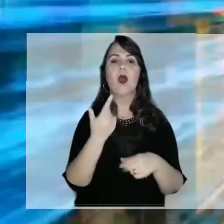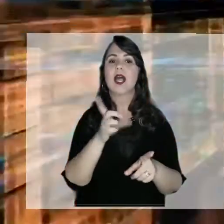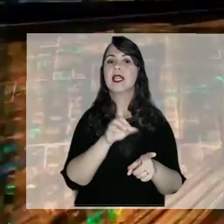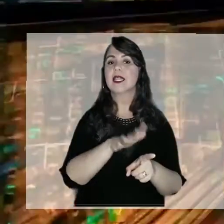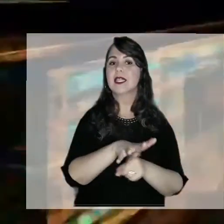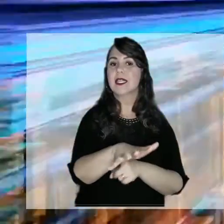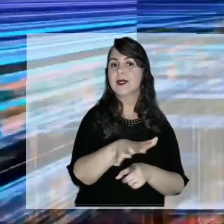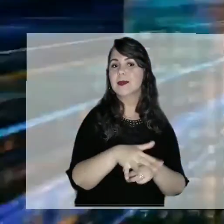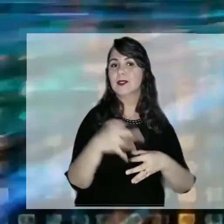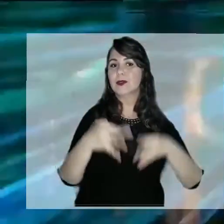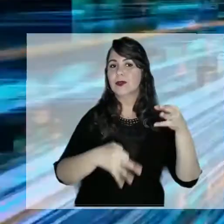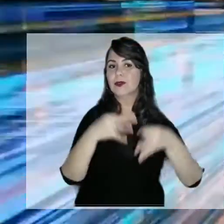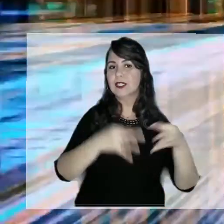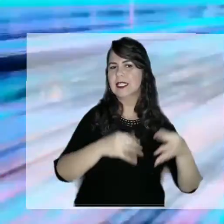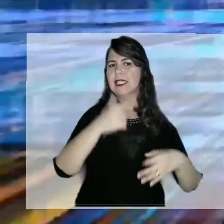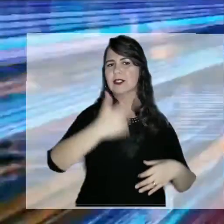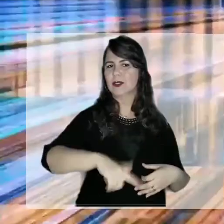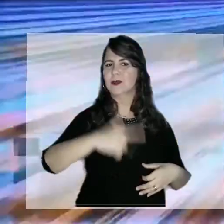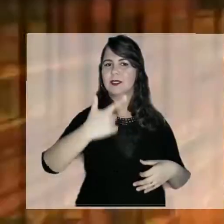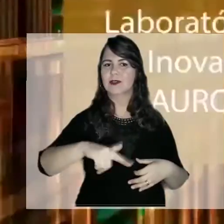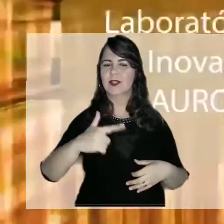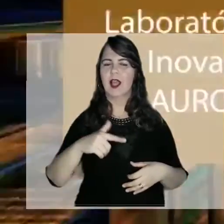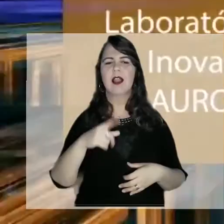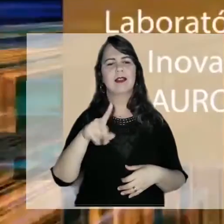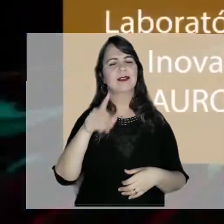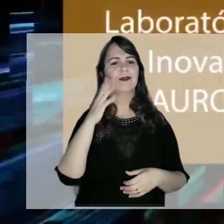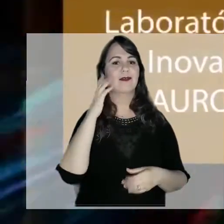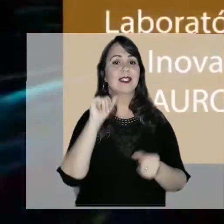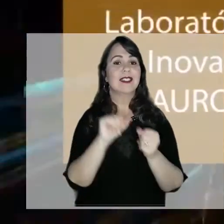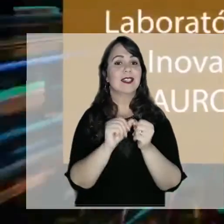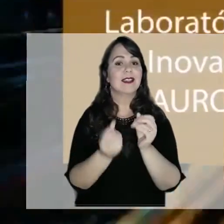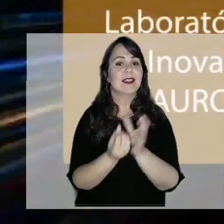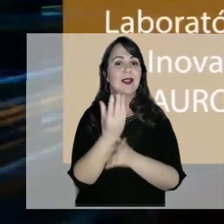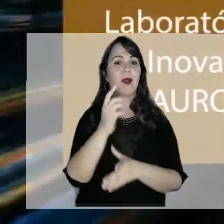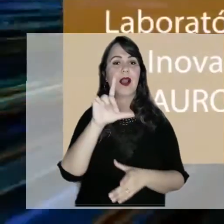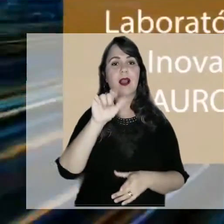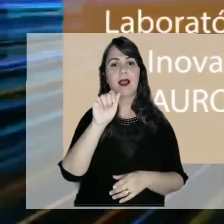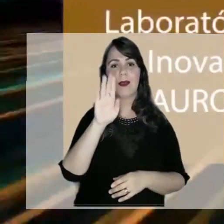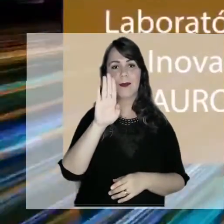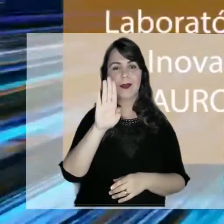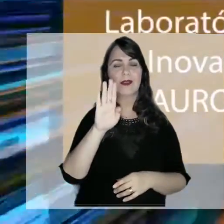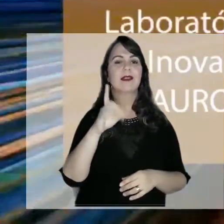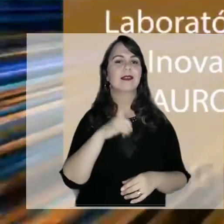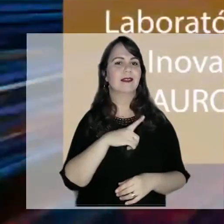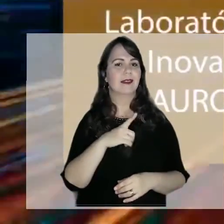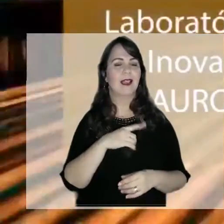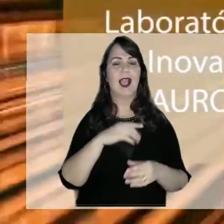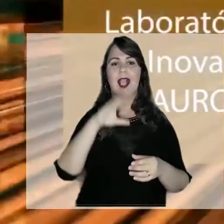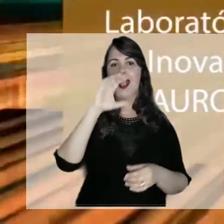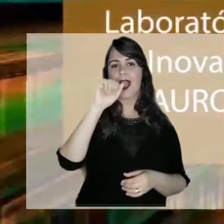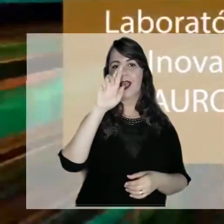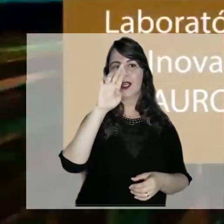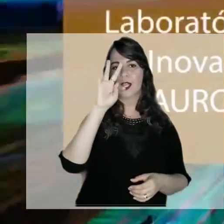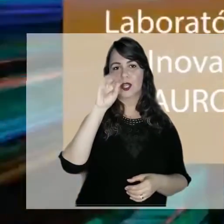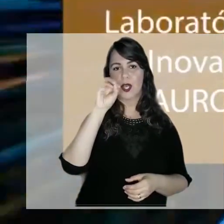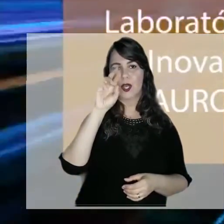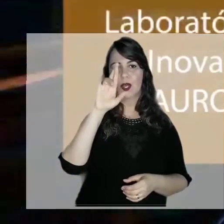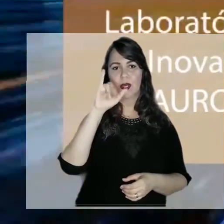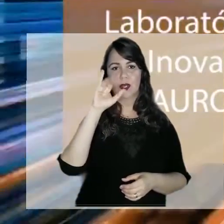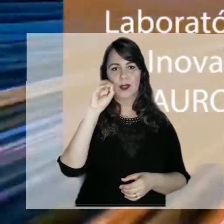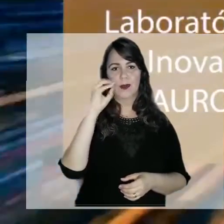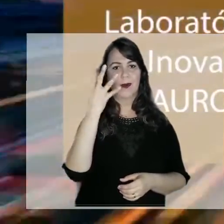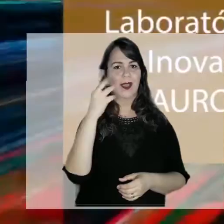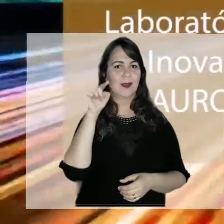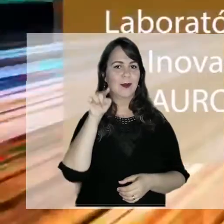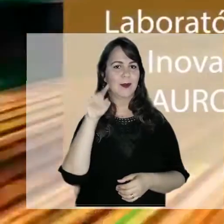judiciais repetitivas. Laboratório de inovação Aurora, com projetos como Cartório 4.0.